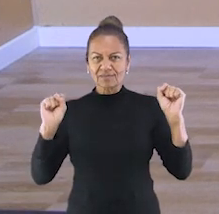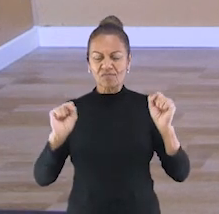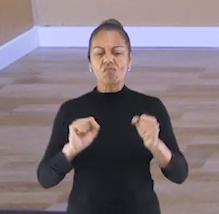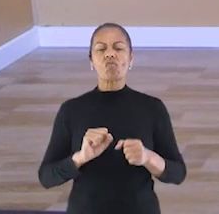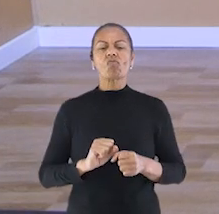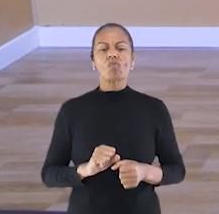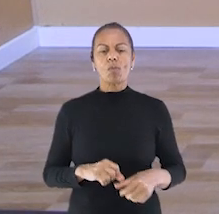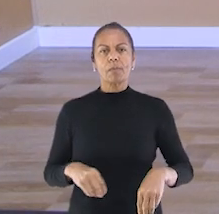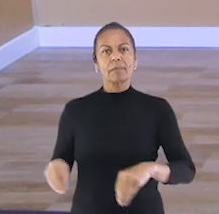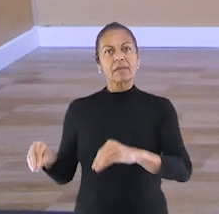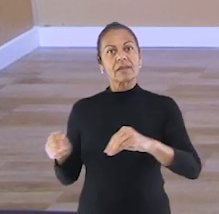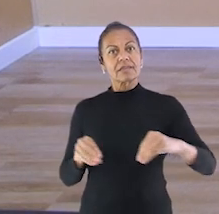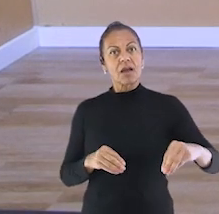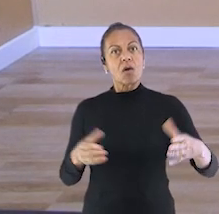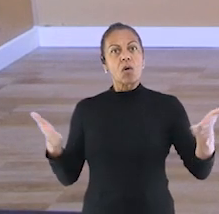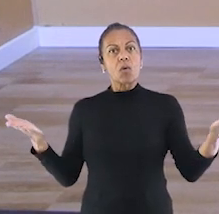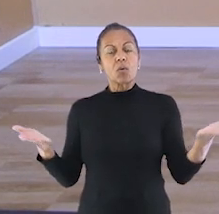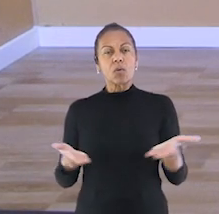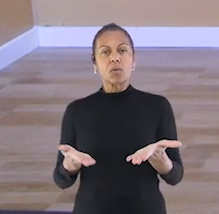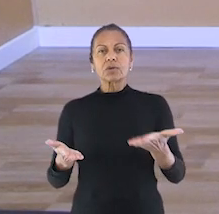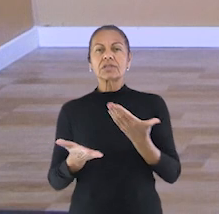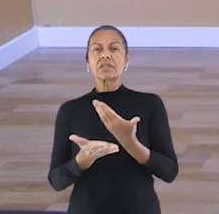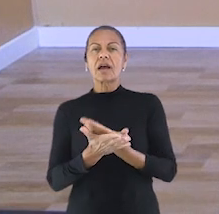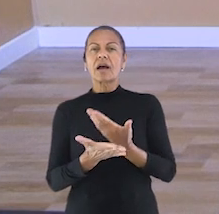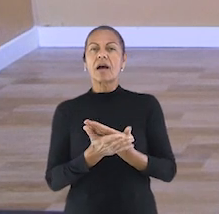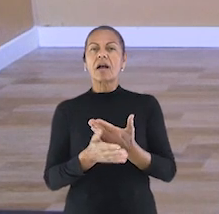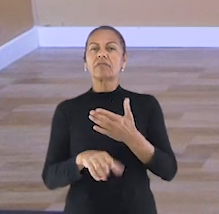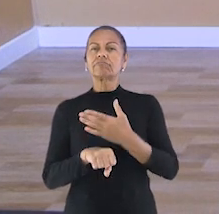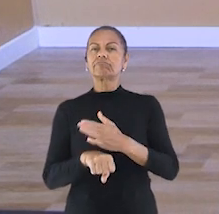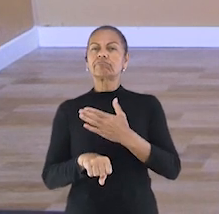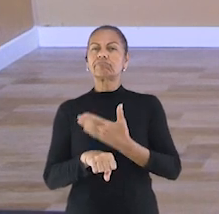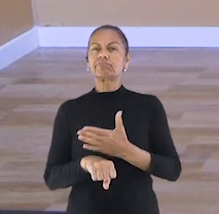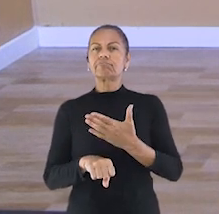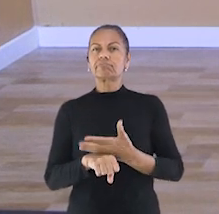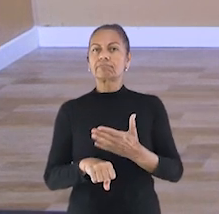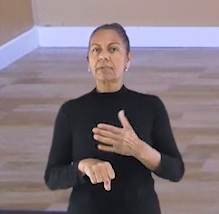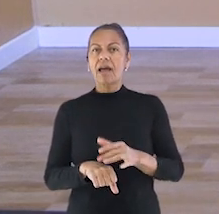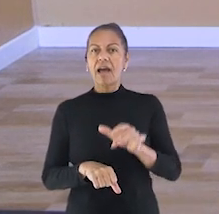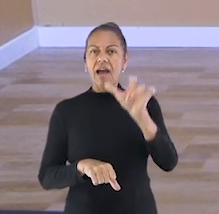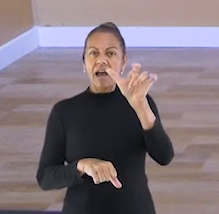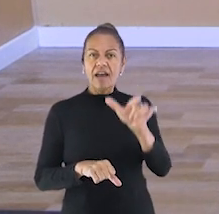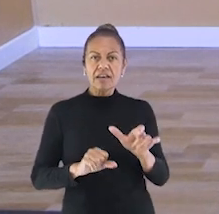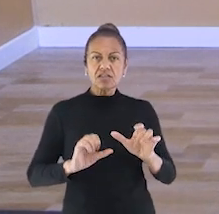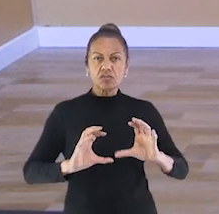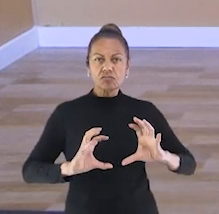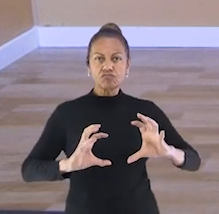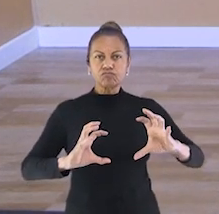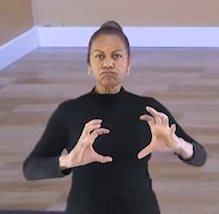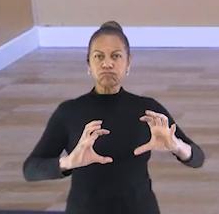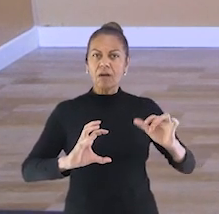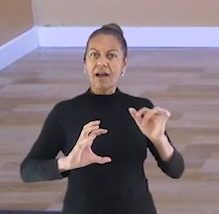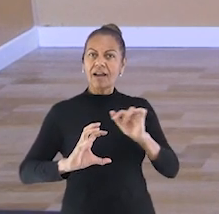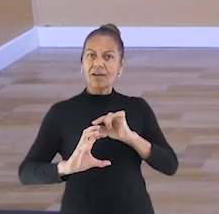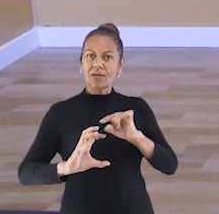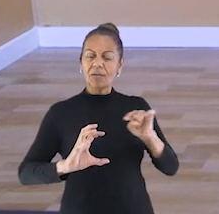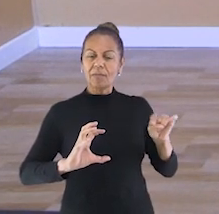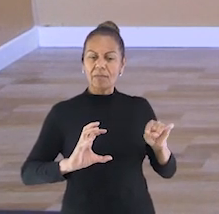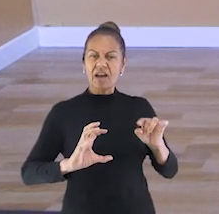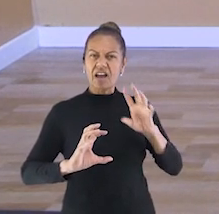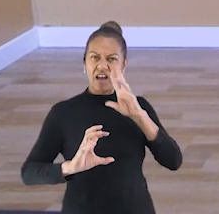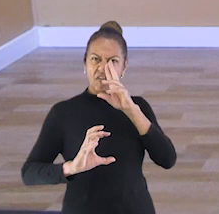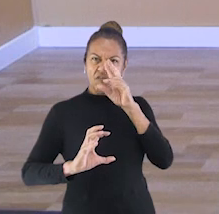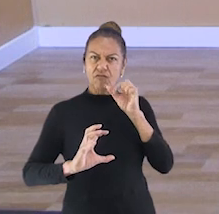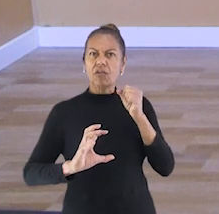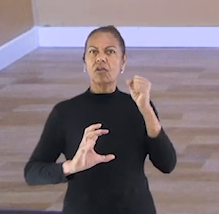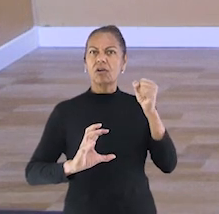vamos praticar exercícios de fortalecimento da região lombar. E por fim, vamos fazer alguns exercícios de alongamento